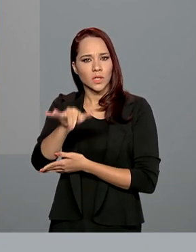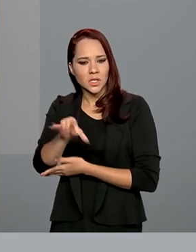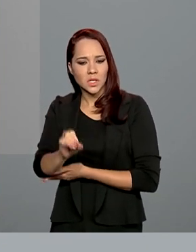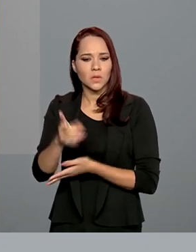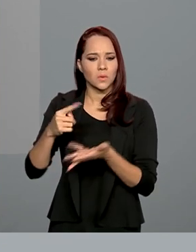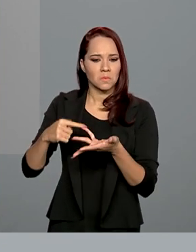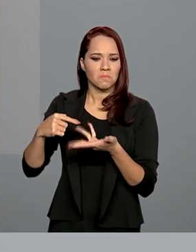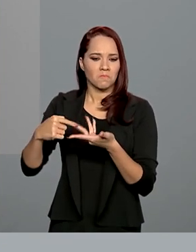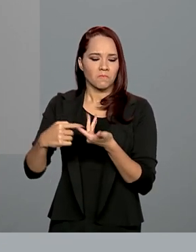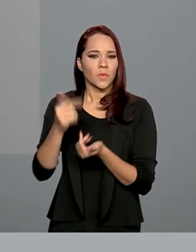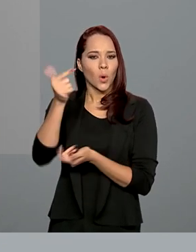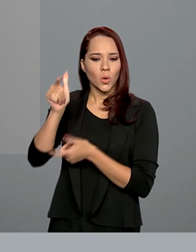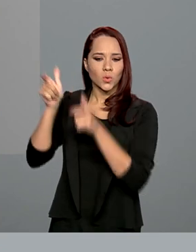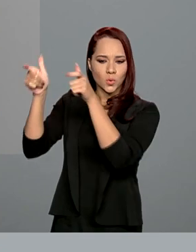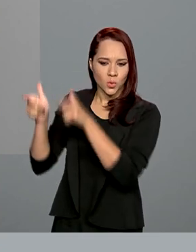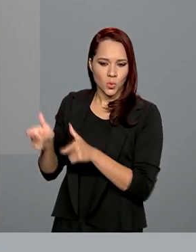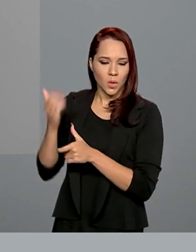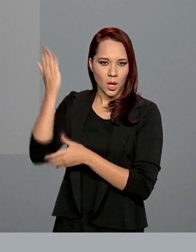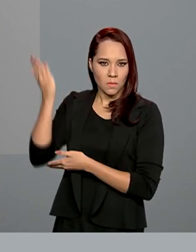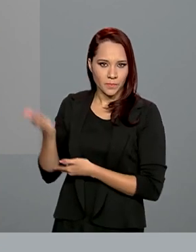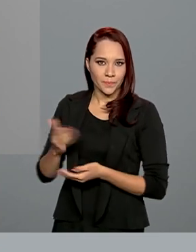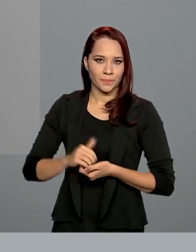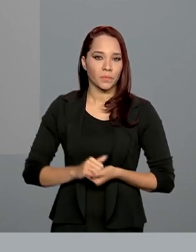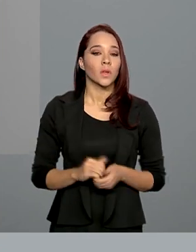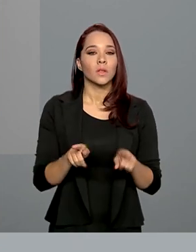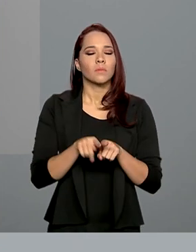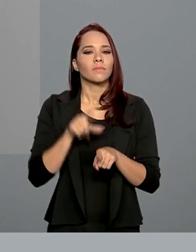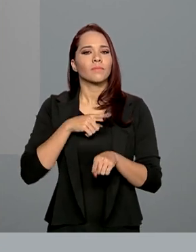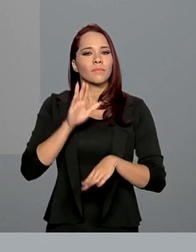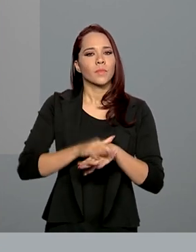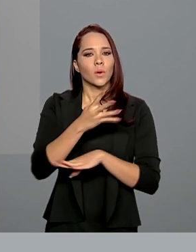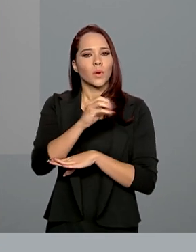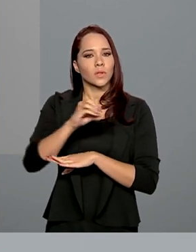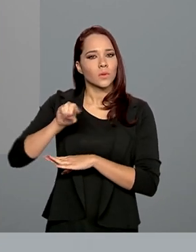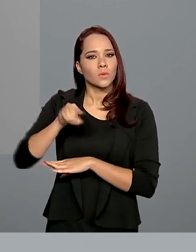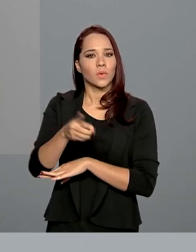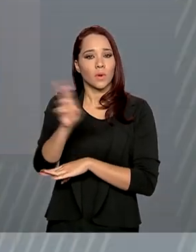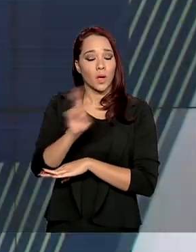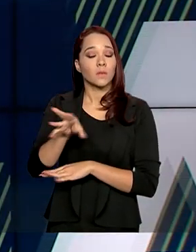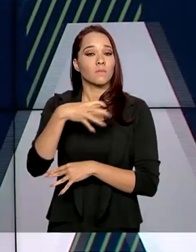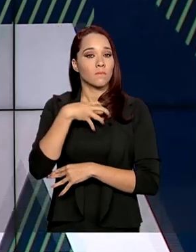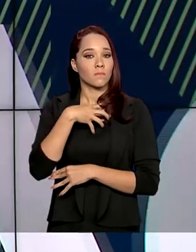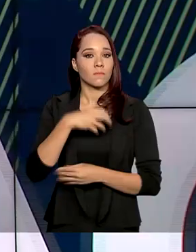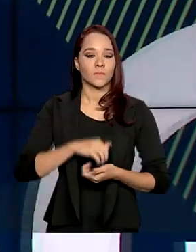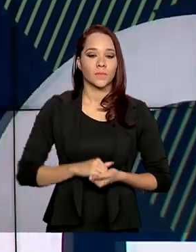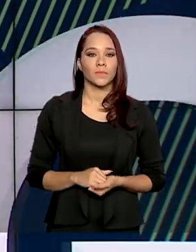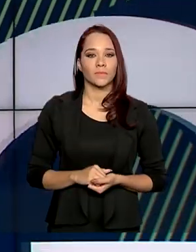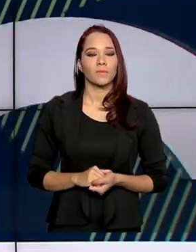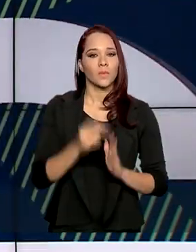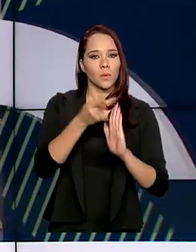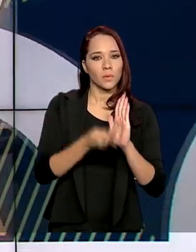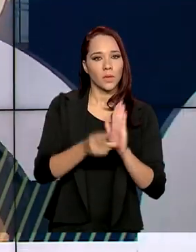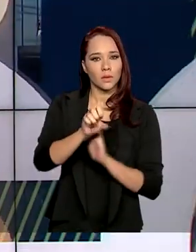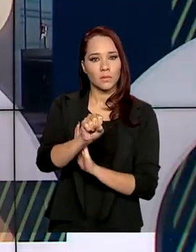Seridó e outras no Rio Grande do Norte. Fizemos também mais 400 mil reais para a Bahia. O Plano